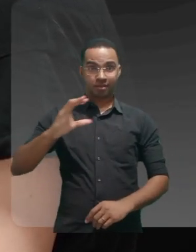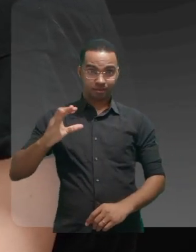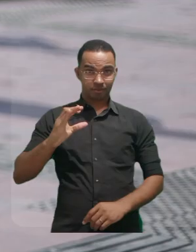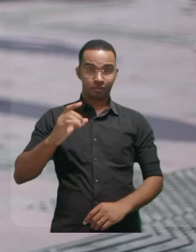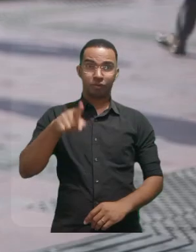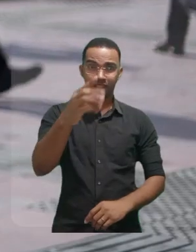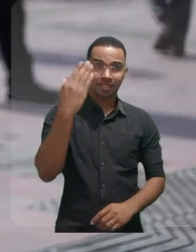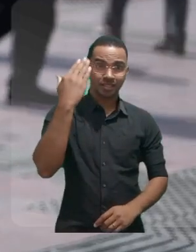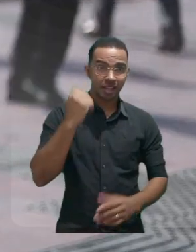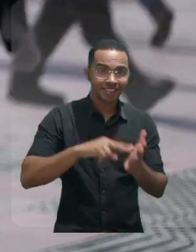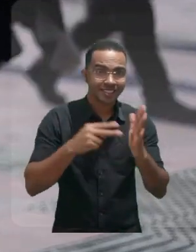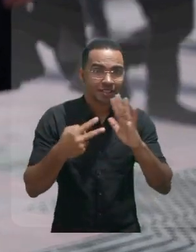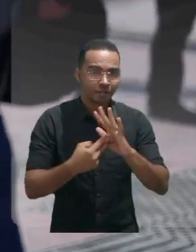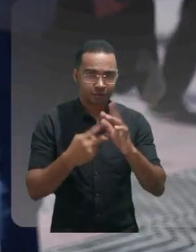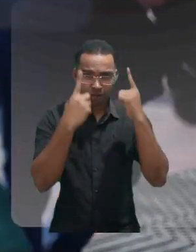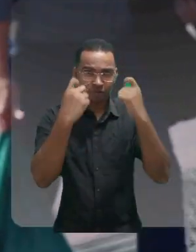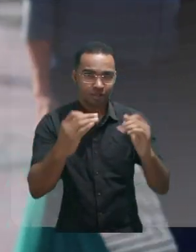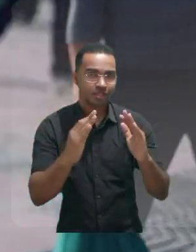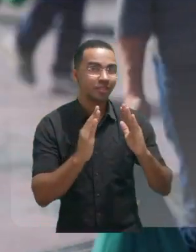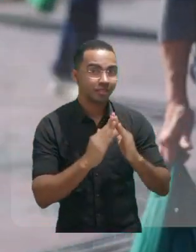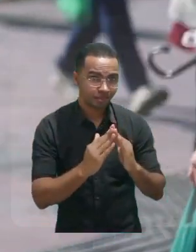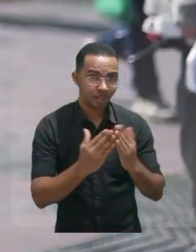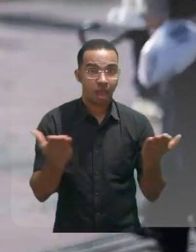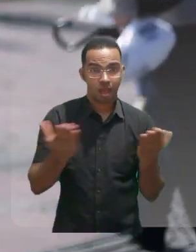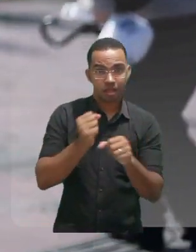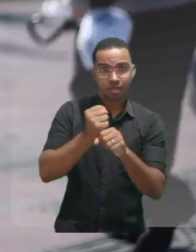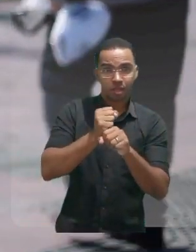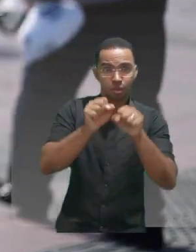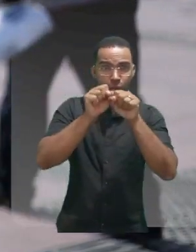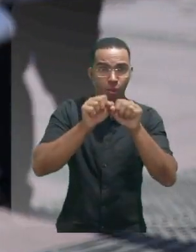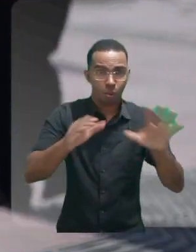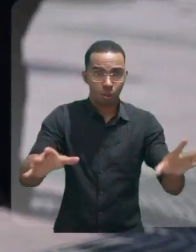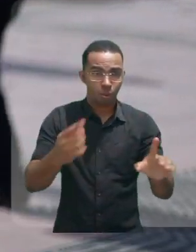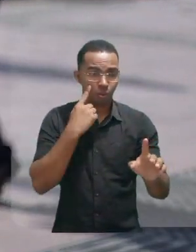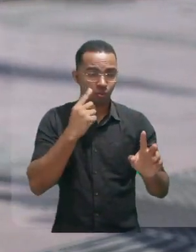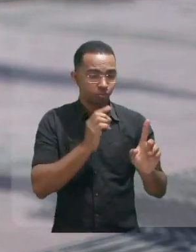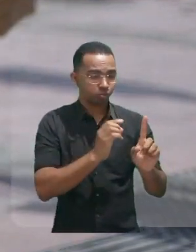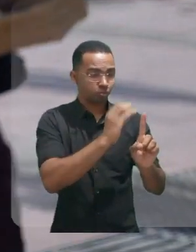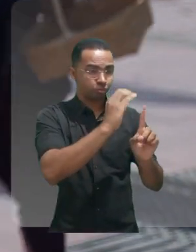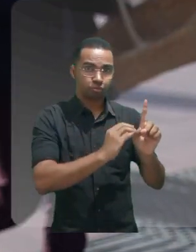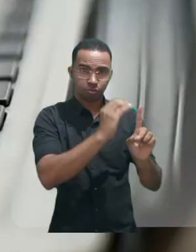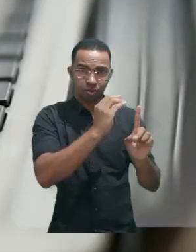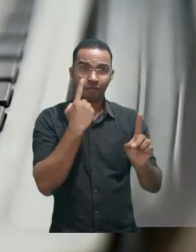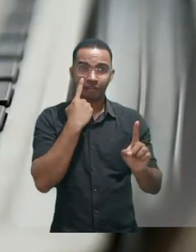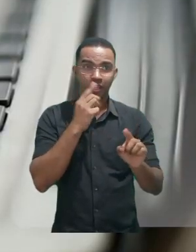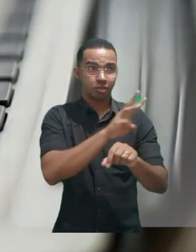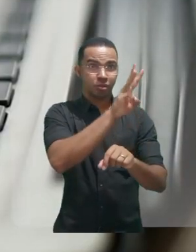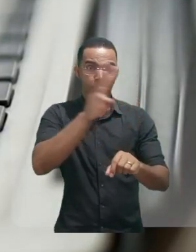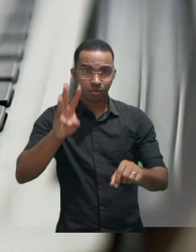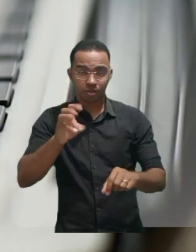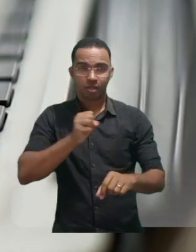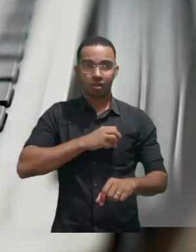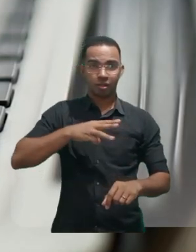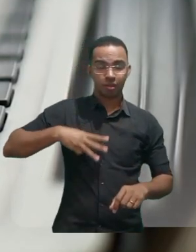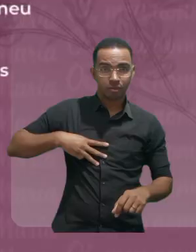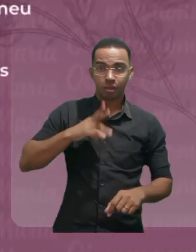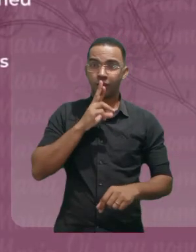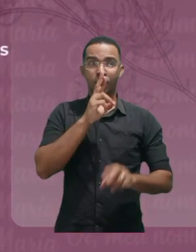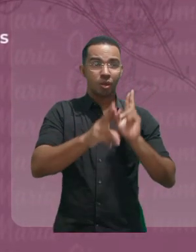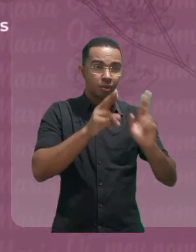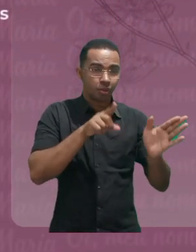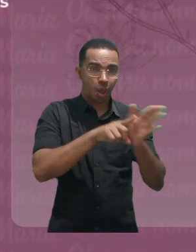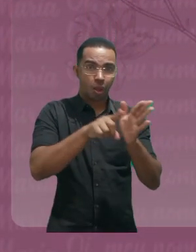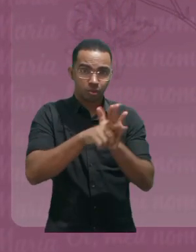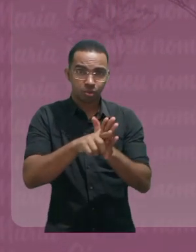Catarina. Você sabe o que é violência doméstica? Este ano lançamos o Termômetro da Violência. Acesse o site do Ministério Público,